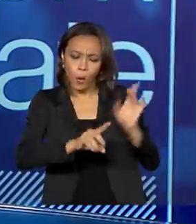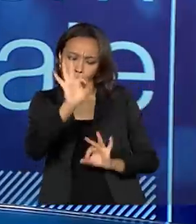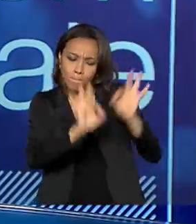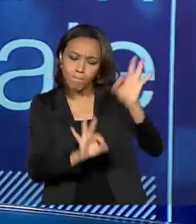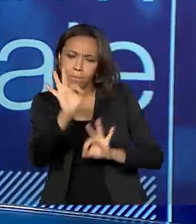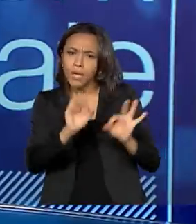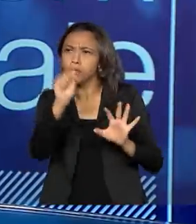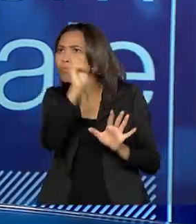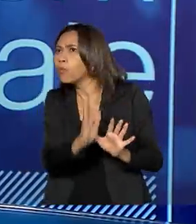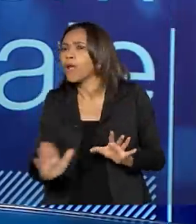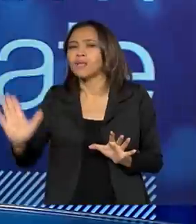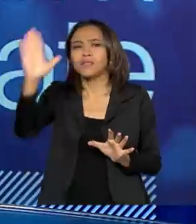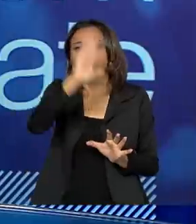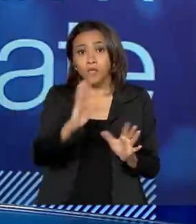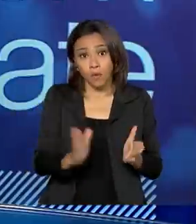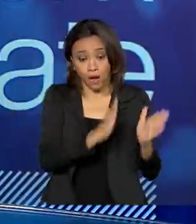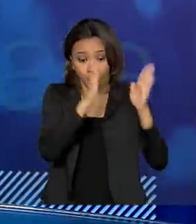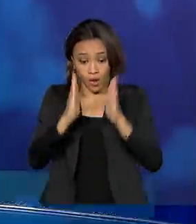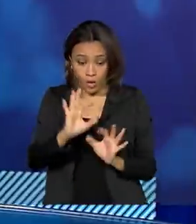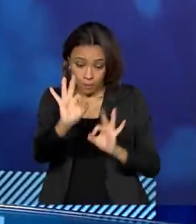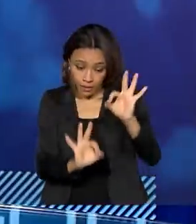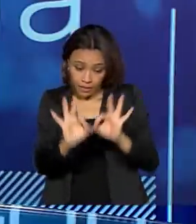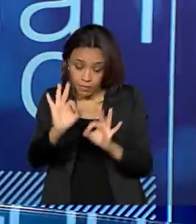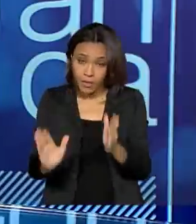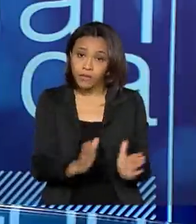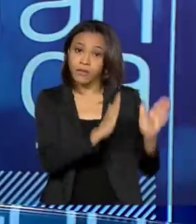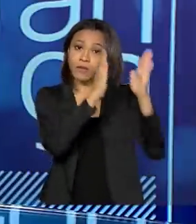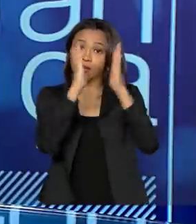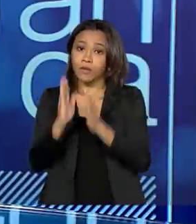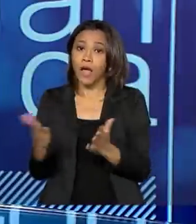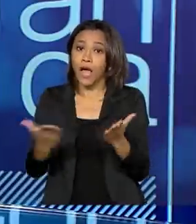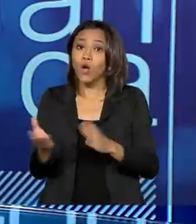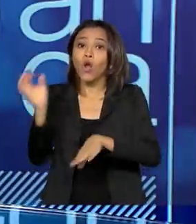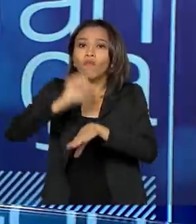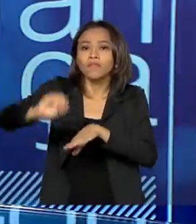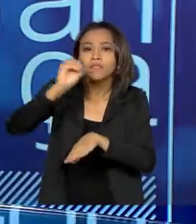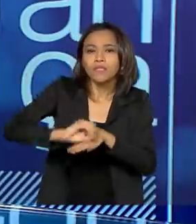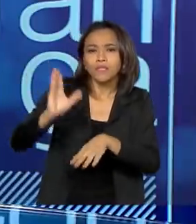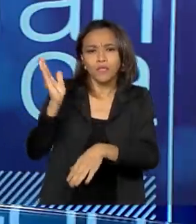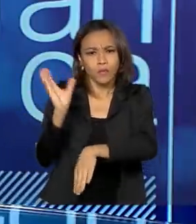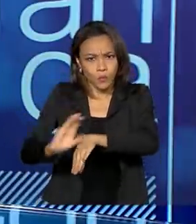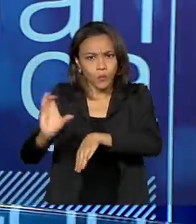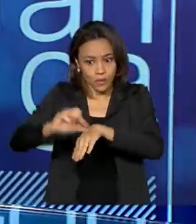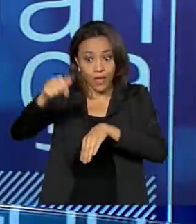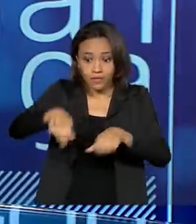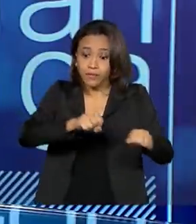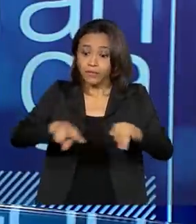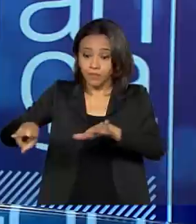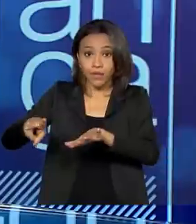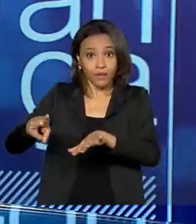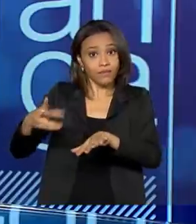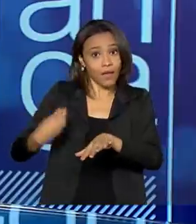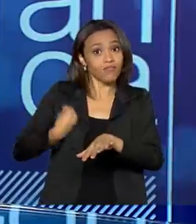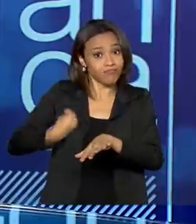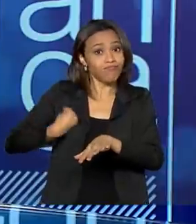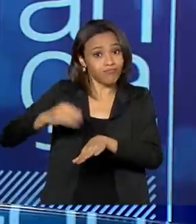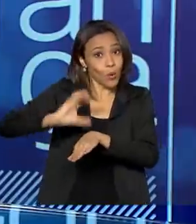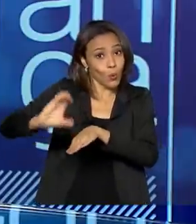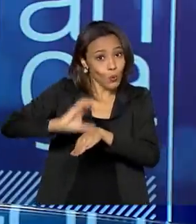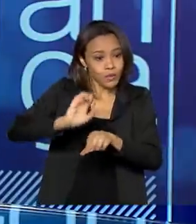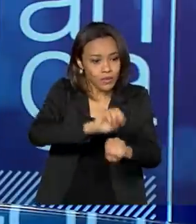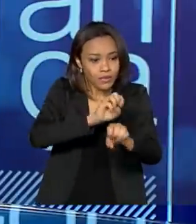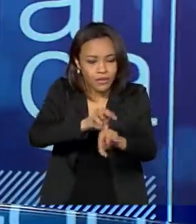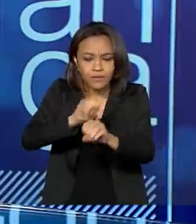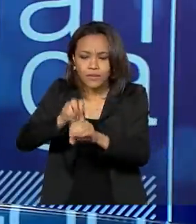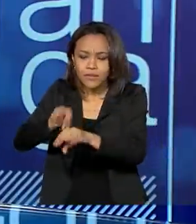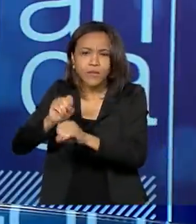e agora está na fase de planejamento, realização de oficinas. Inclusive, essa semana está sendo realizada oficinas e a ideia é trazer as